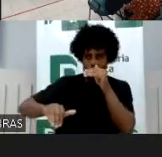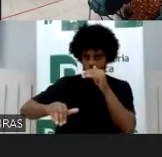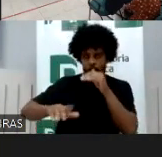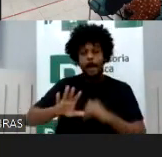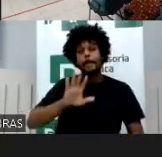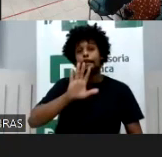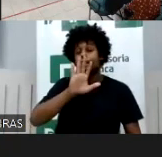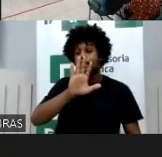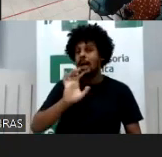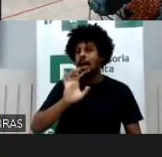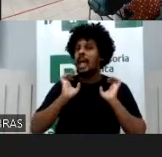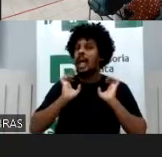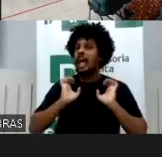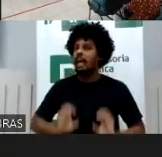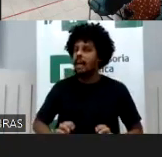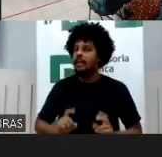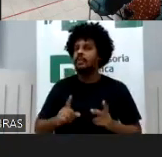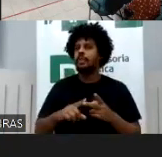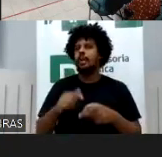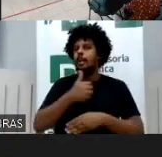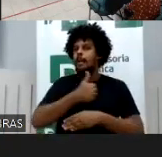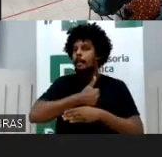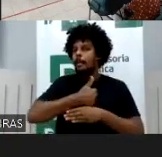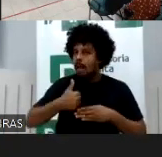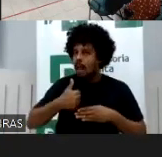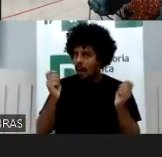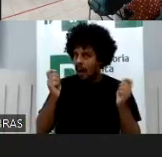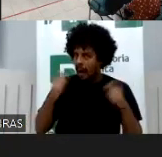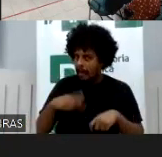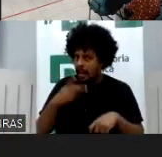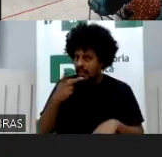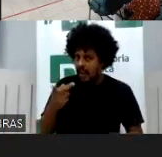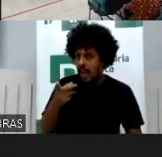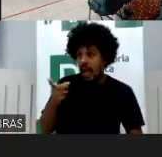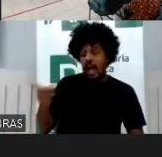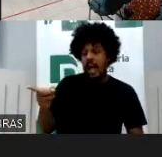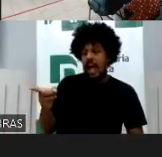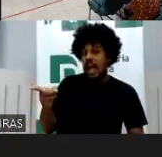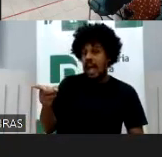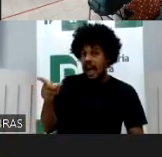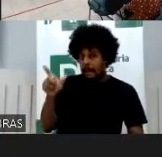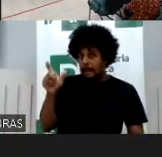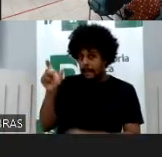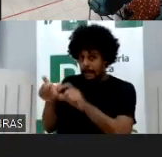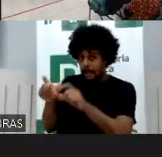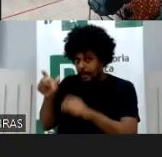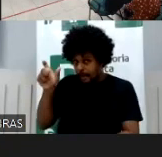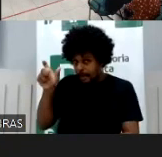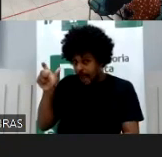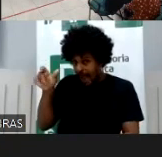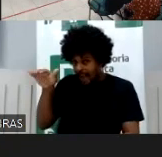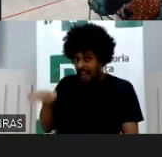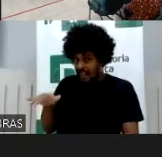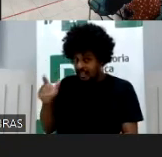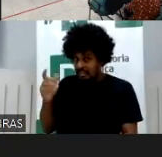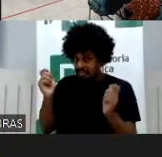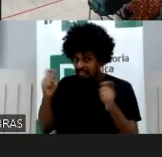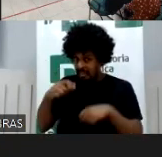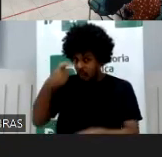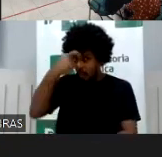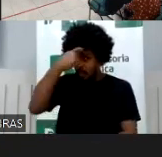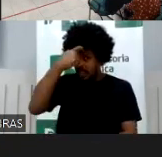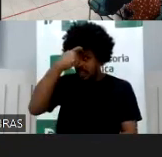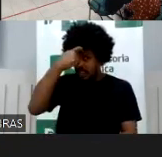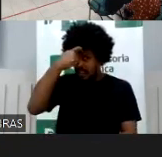mas eticamente, moralmente, dá para dizer isso que aquela pessoa tem consciência do que está fazendo? Enfim, então esse é um debate que passa por todos esses